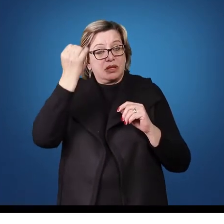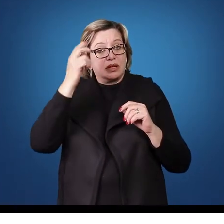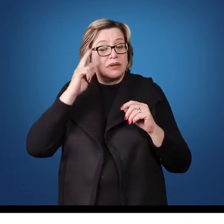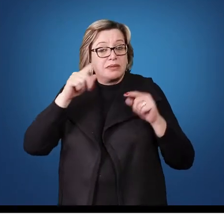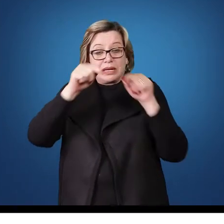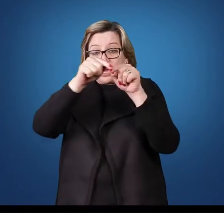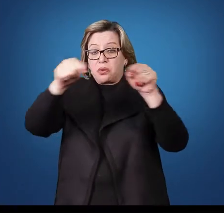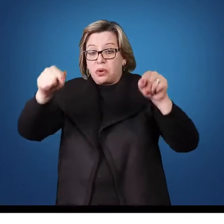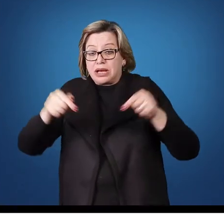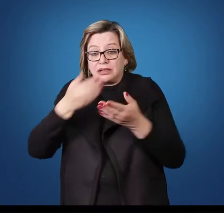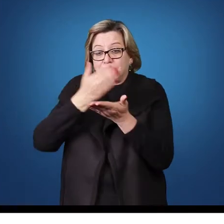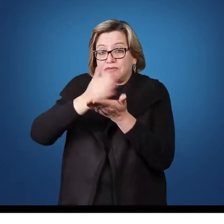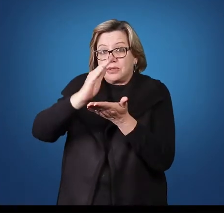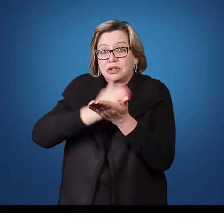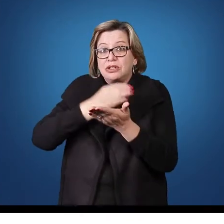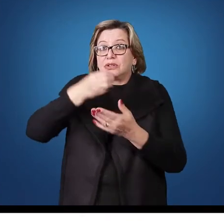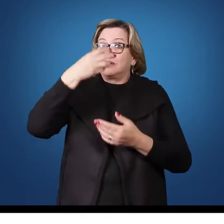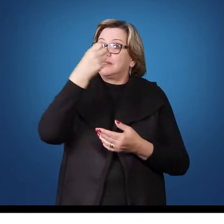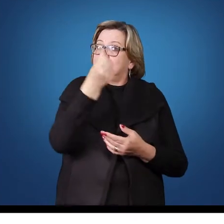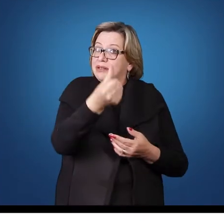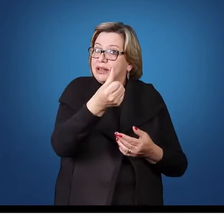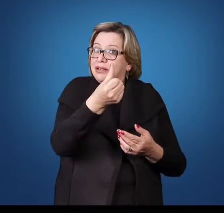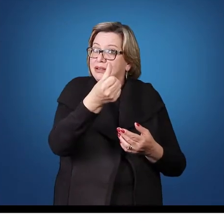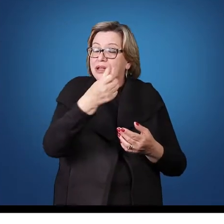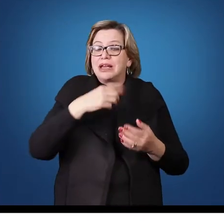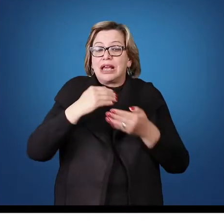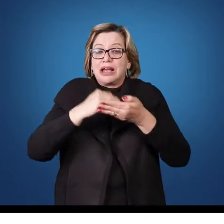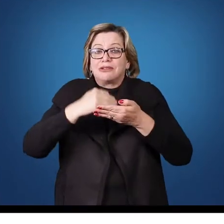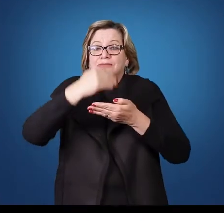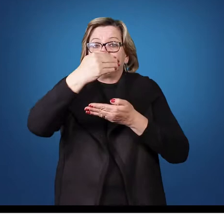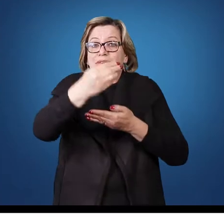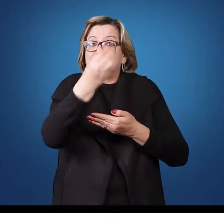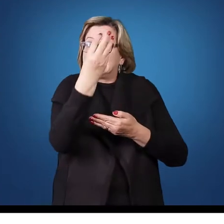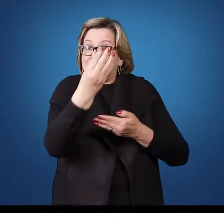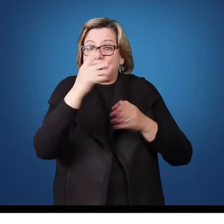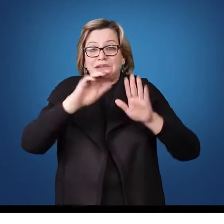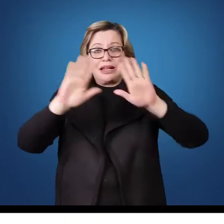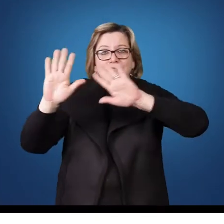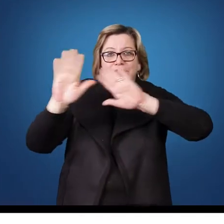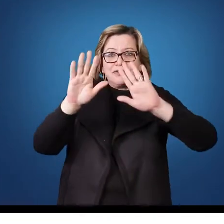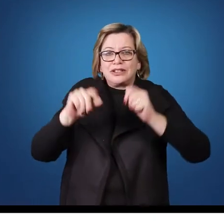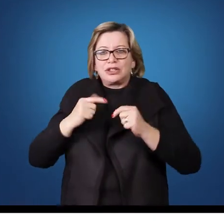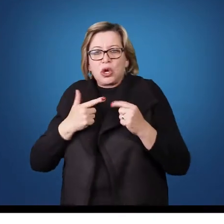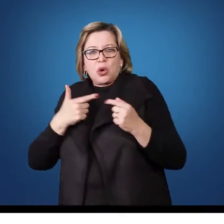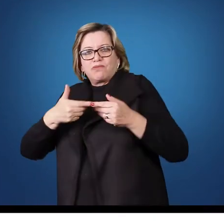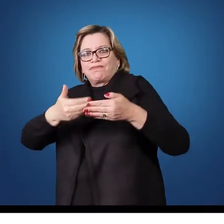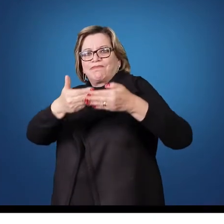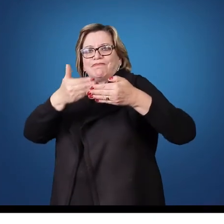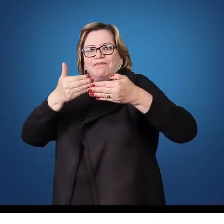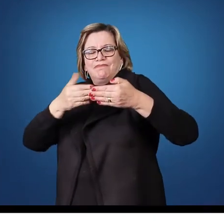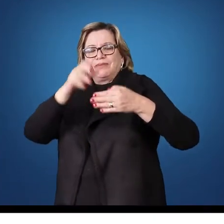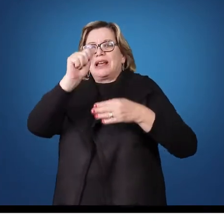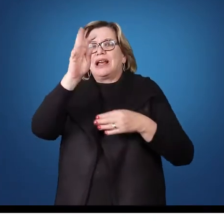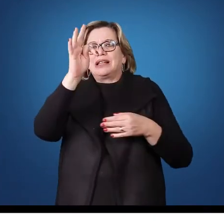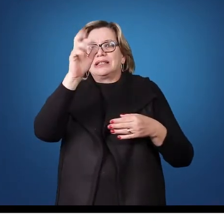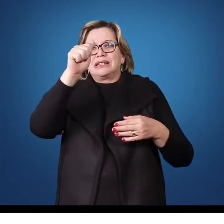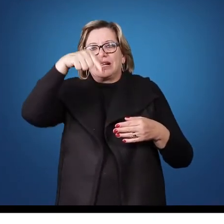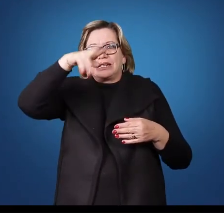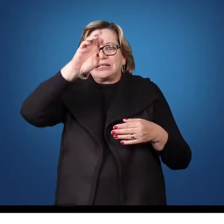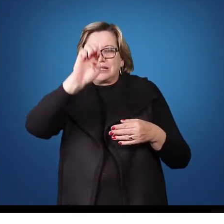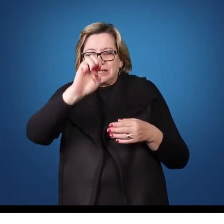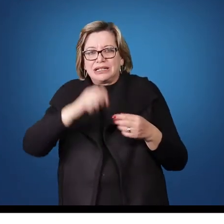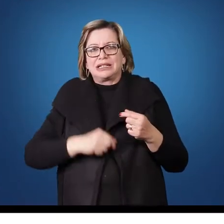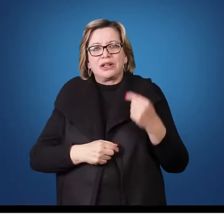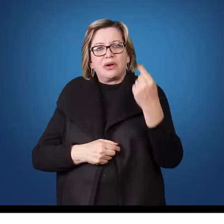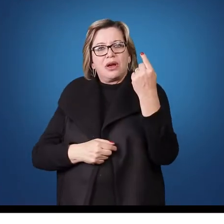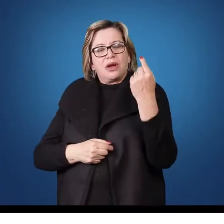a quadra, onde três deles são as posições de defesa e os outros três as posições de ataque. Então nós temos na distribuição da quadra a posição